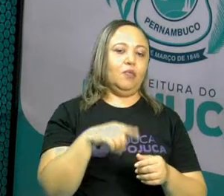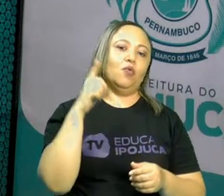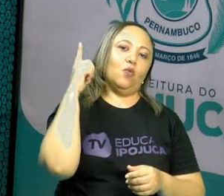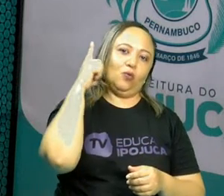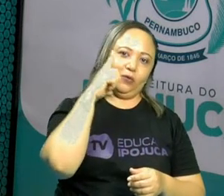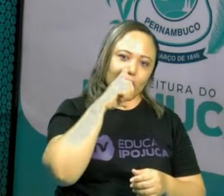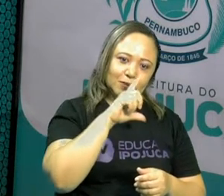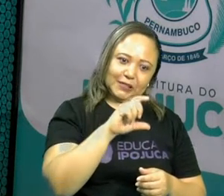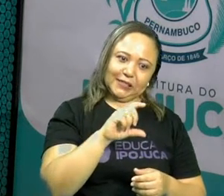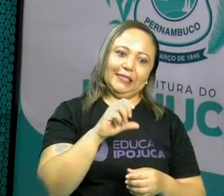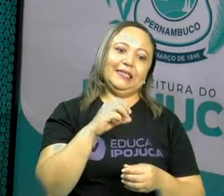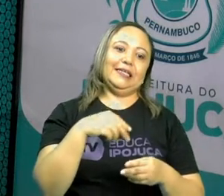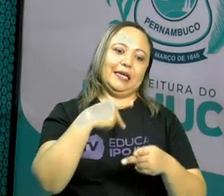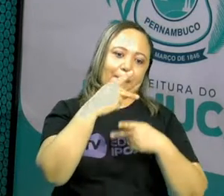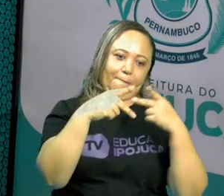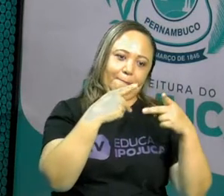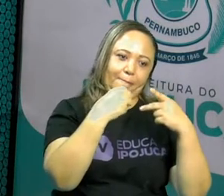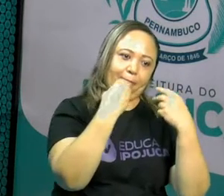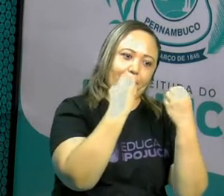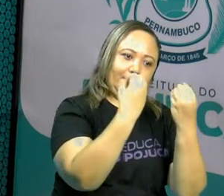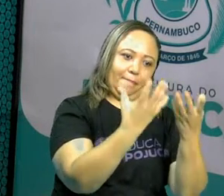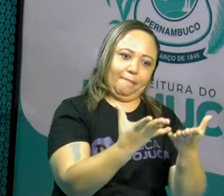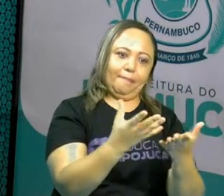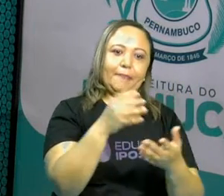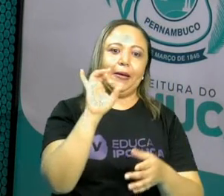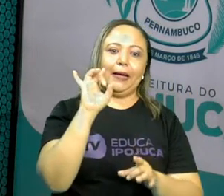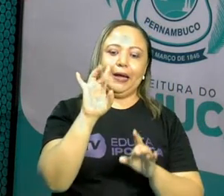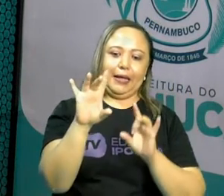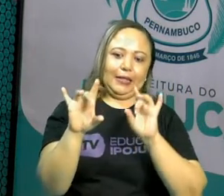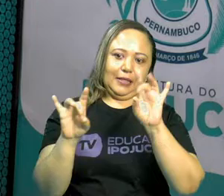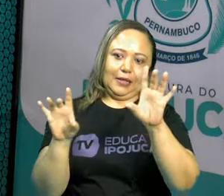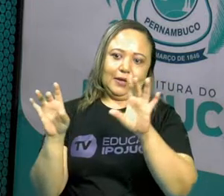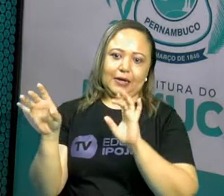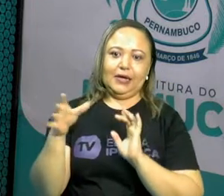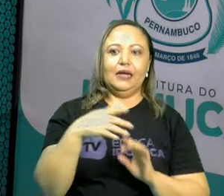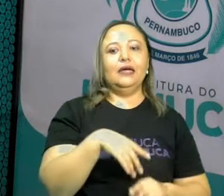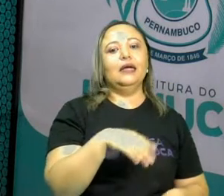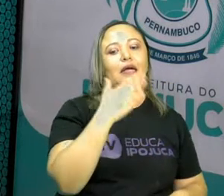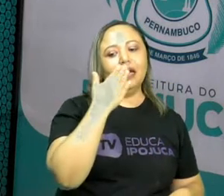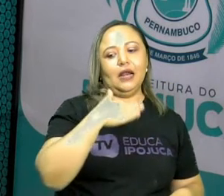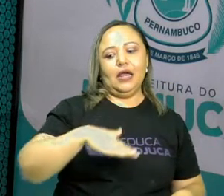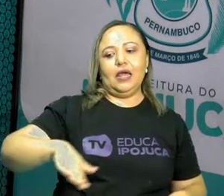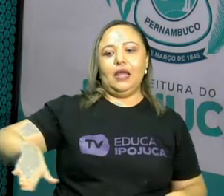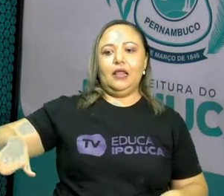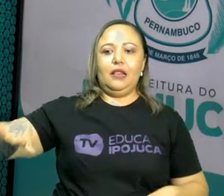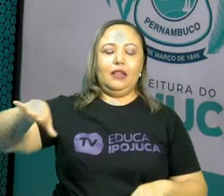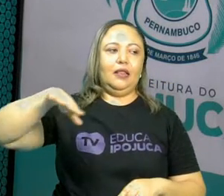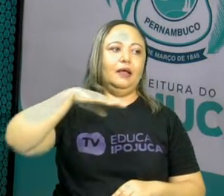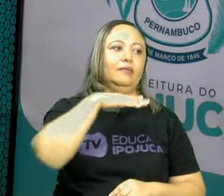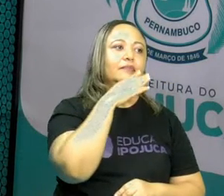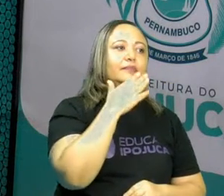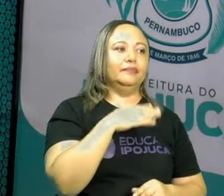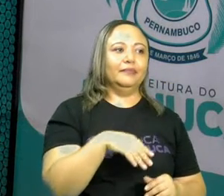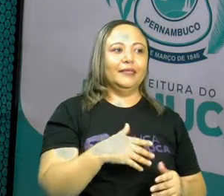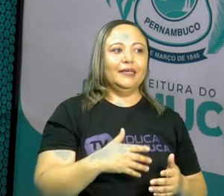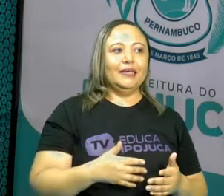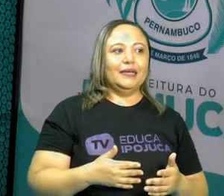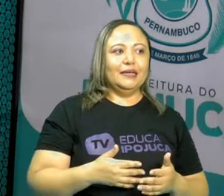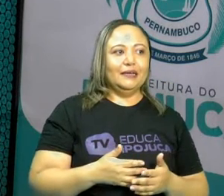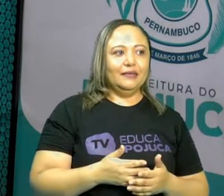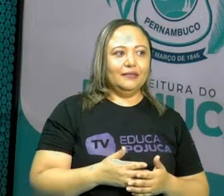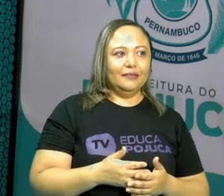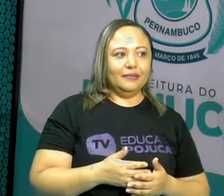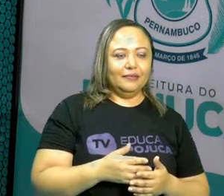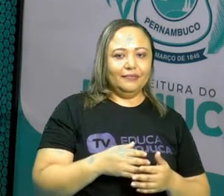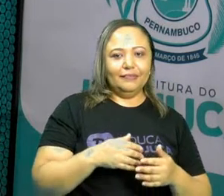Cada uma vai ganhar uma única bolinha. Pois é. E a gente vai conseguir atender 50 crianças. Só não acho que o pessoal vai